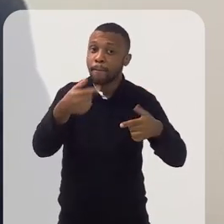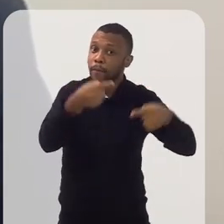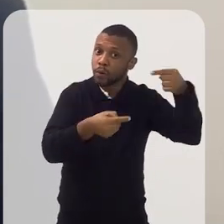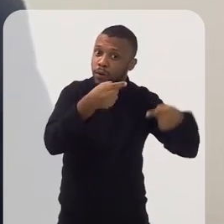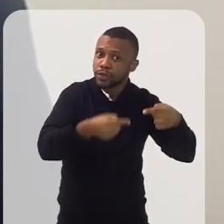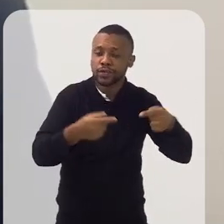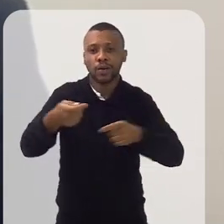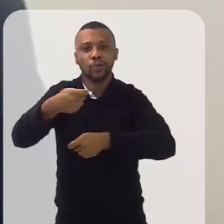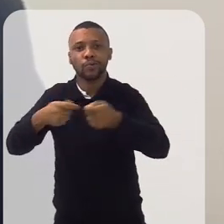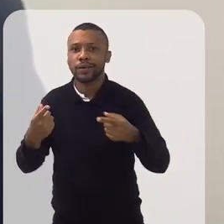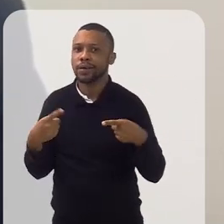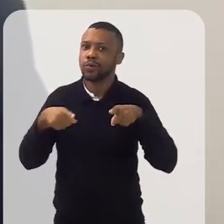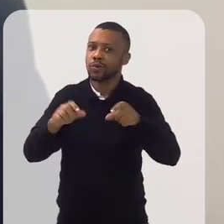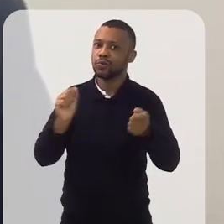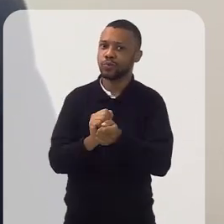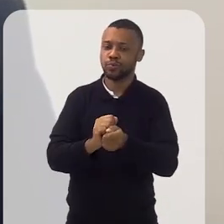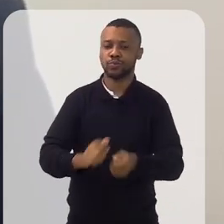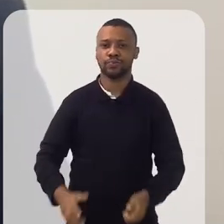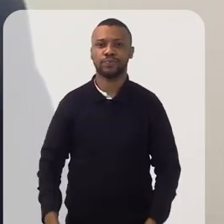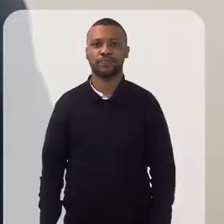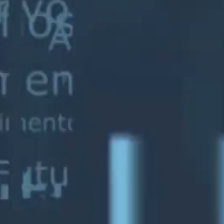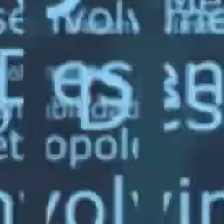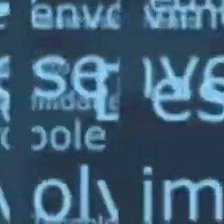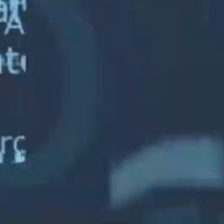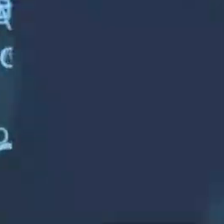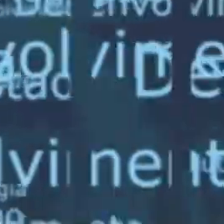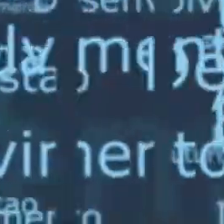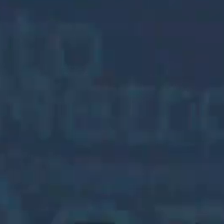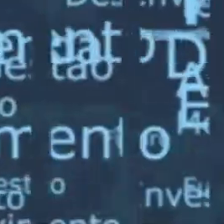Rio em Foco aqui, política e economia caminham juntas.